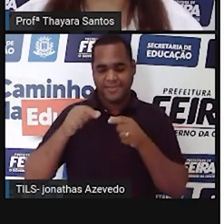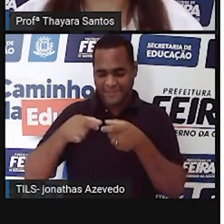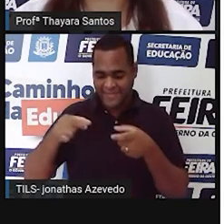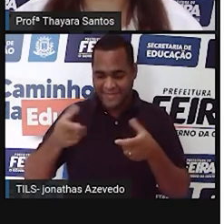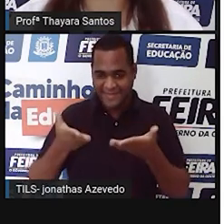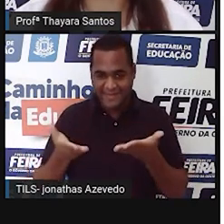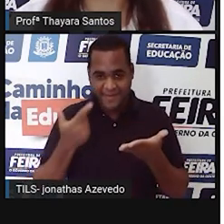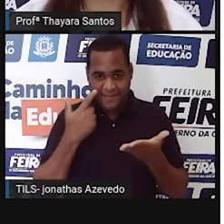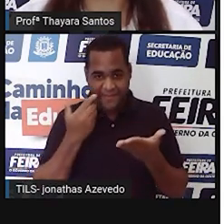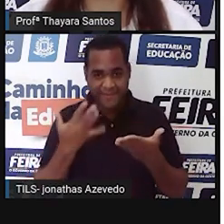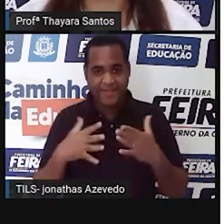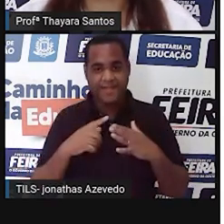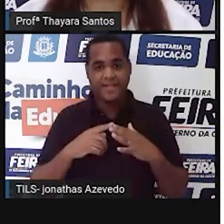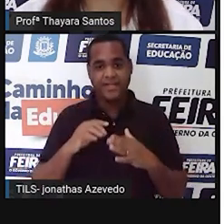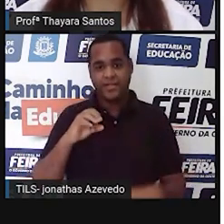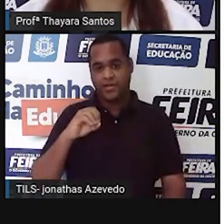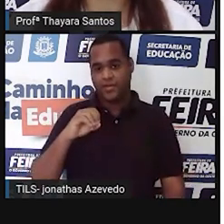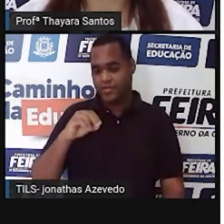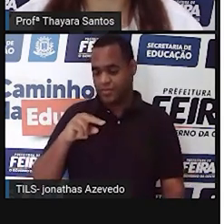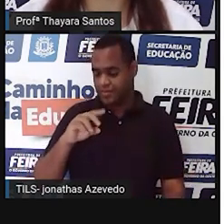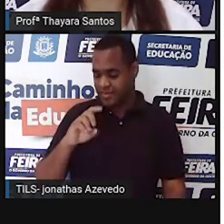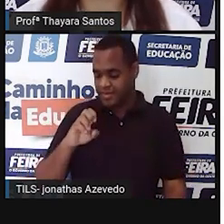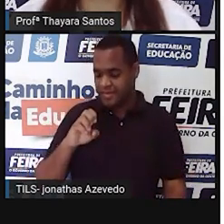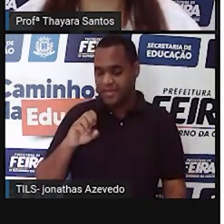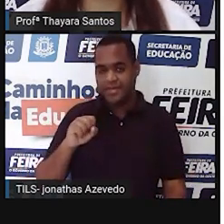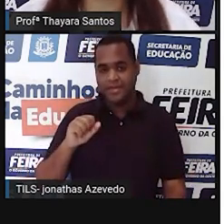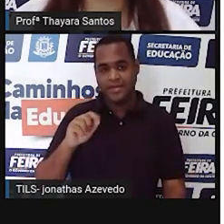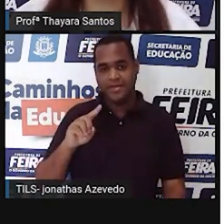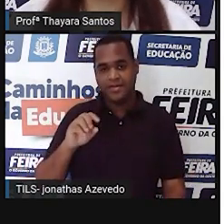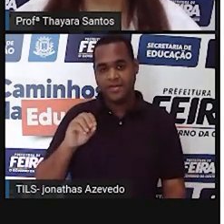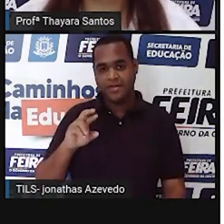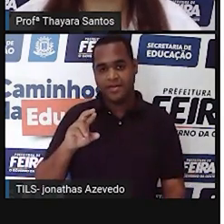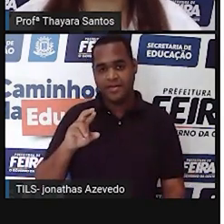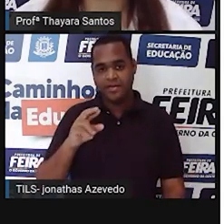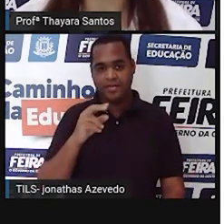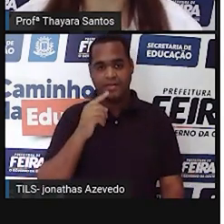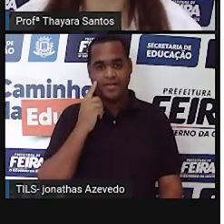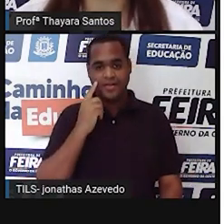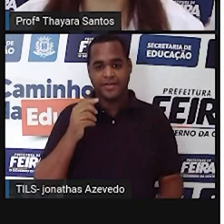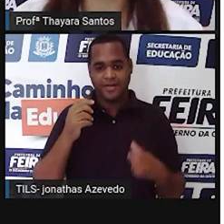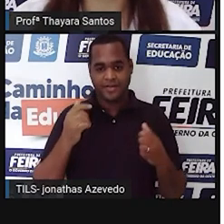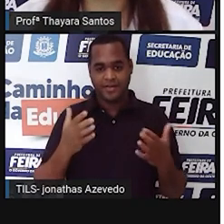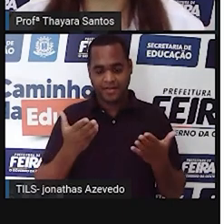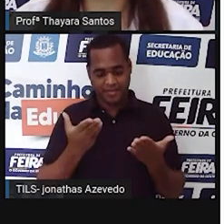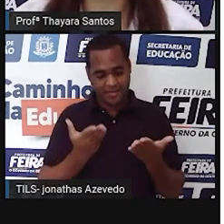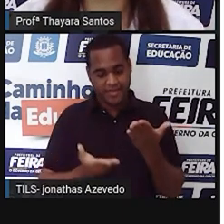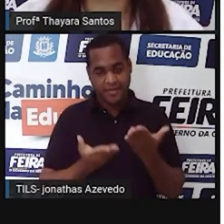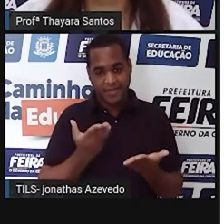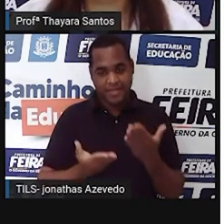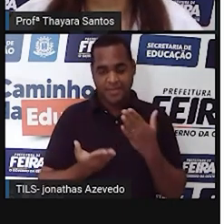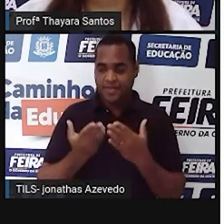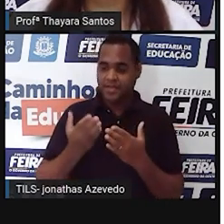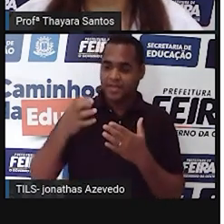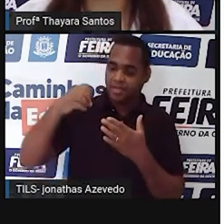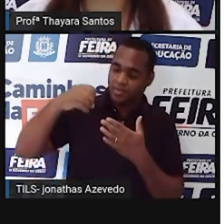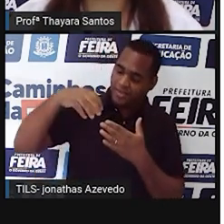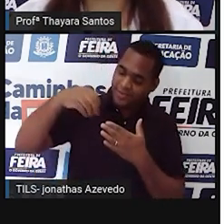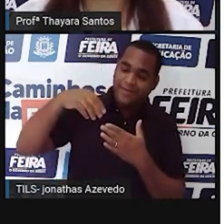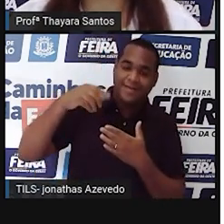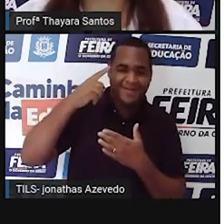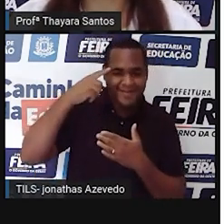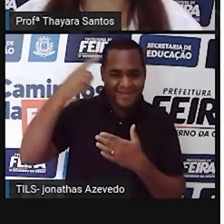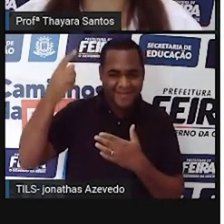tem o condensador, que também é chamado de diafragma, que ele controla a quantidade de luz que recebe ali.